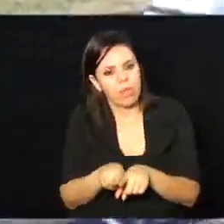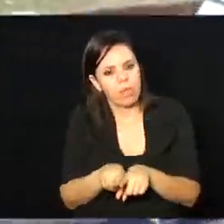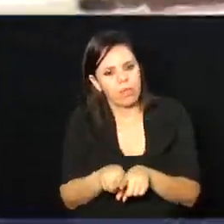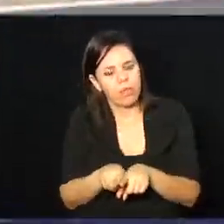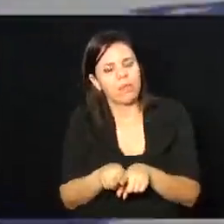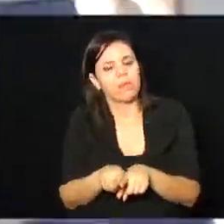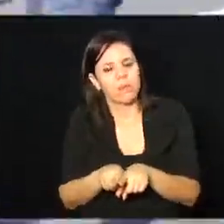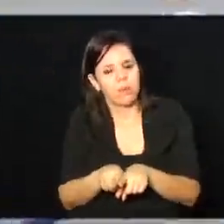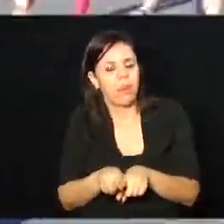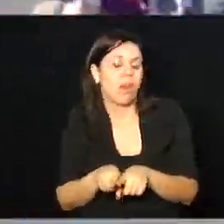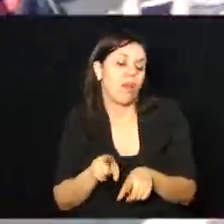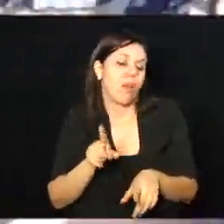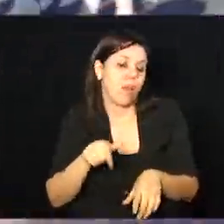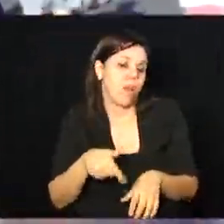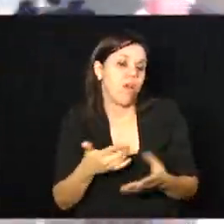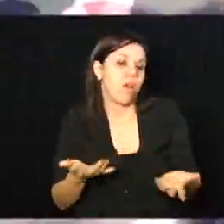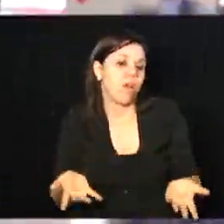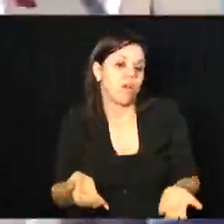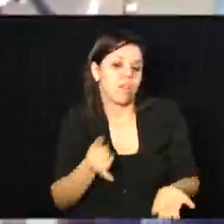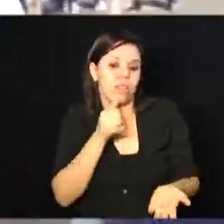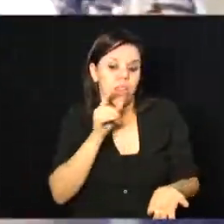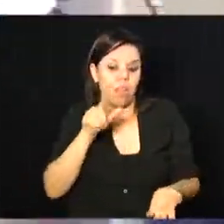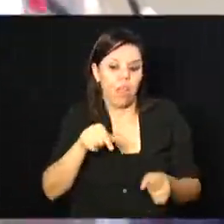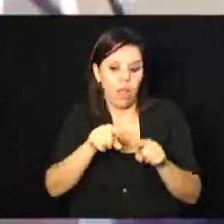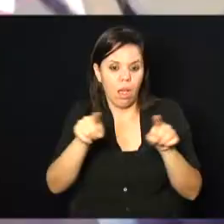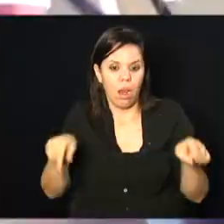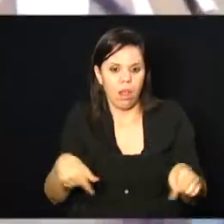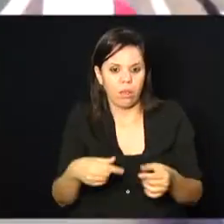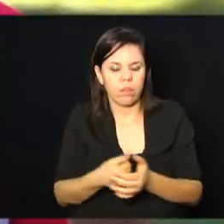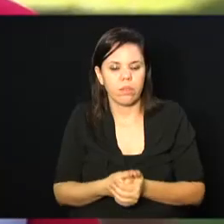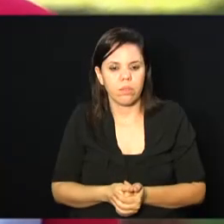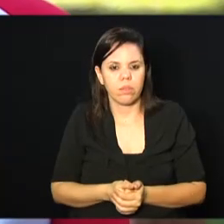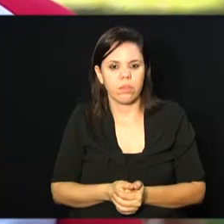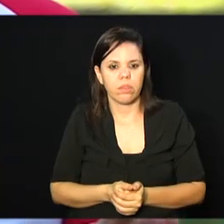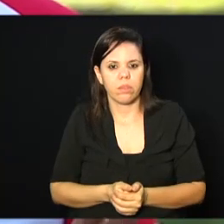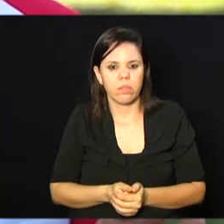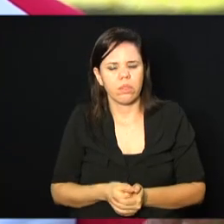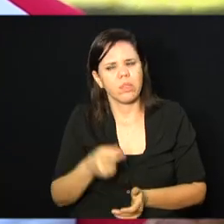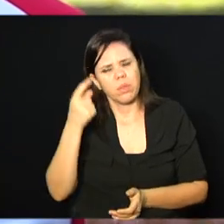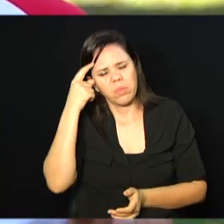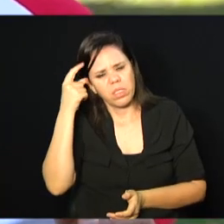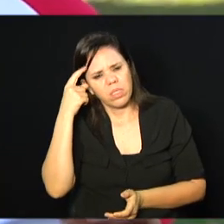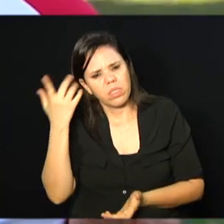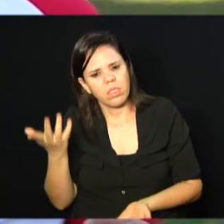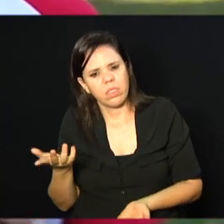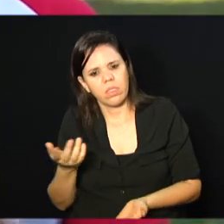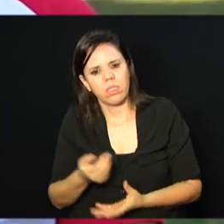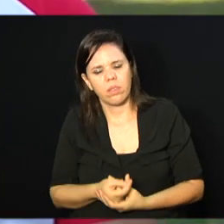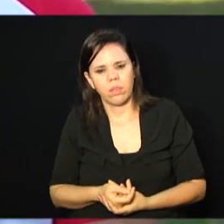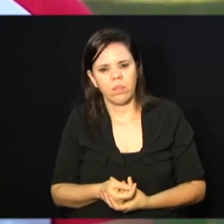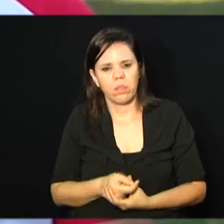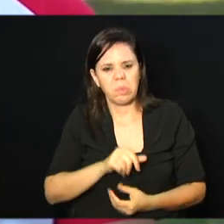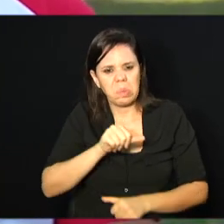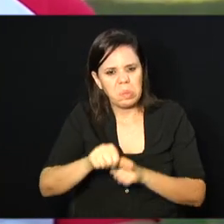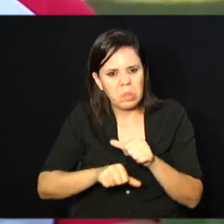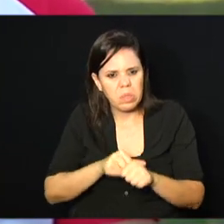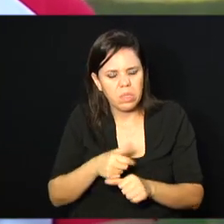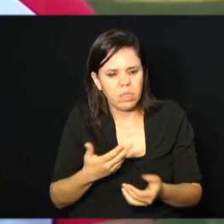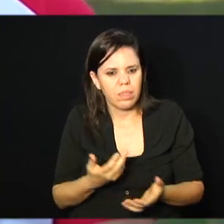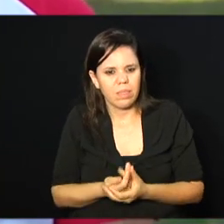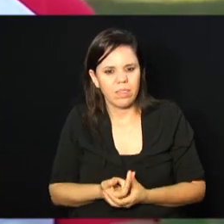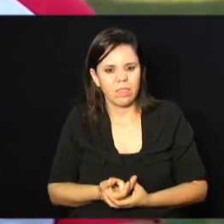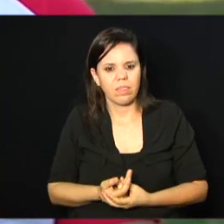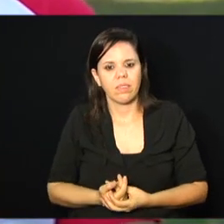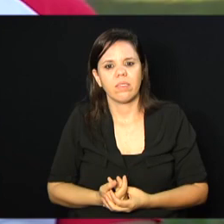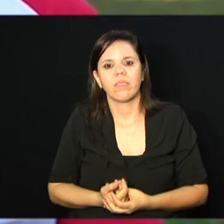Lagoa, né? E dentro da corrida eles já estão pensando, já estão mudando, já estão tendo largada